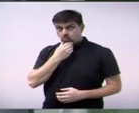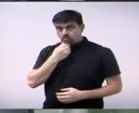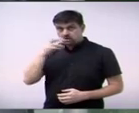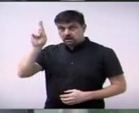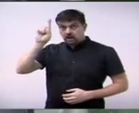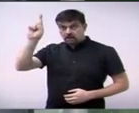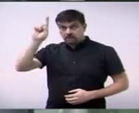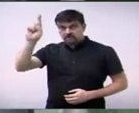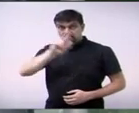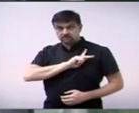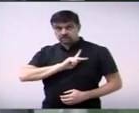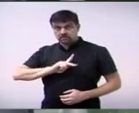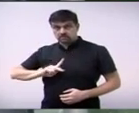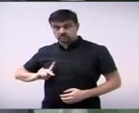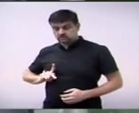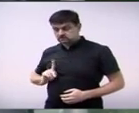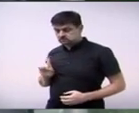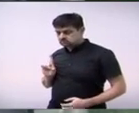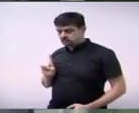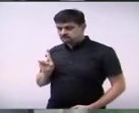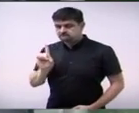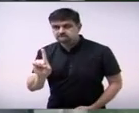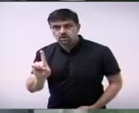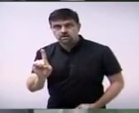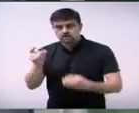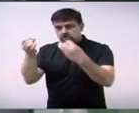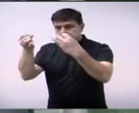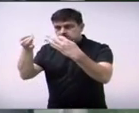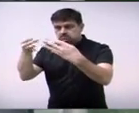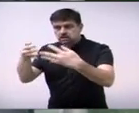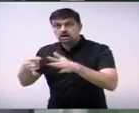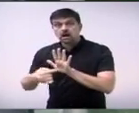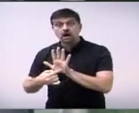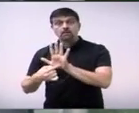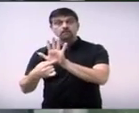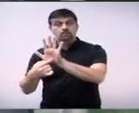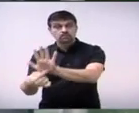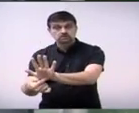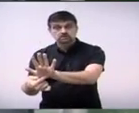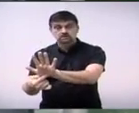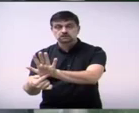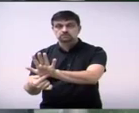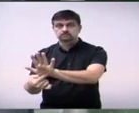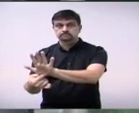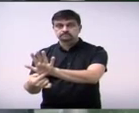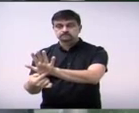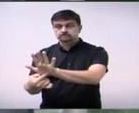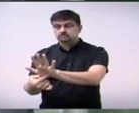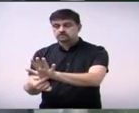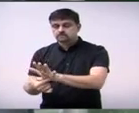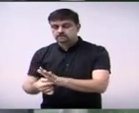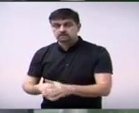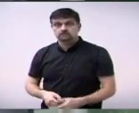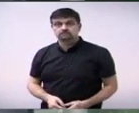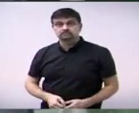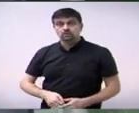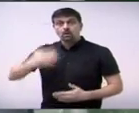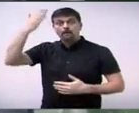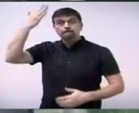pôde fazer na comissão da impeachment demonstrando cabalmente